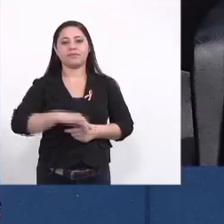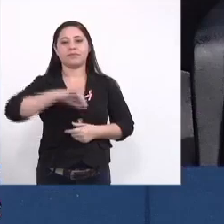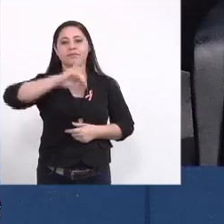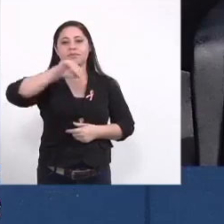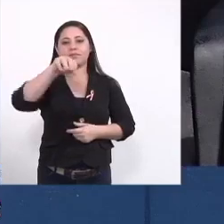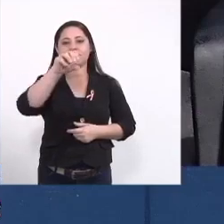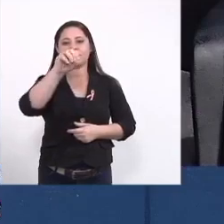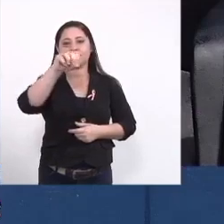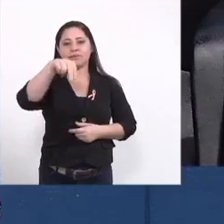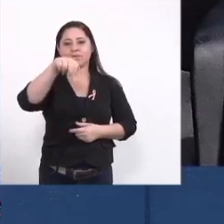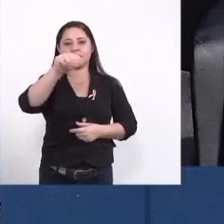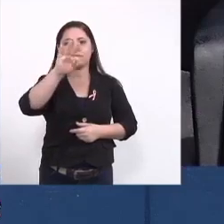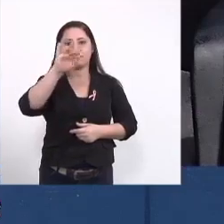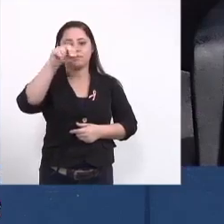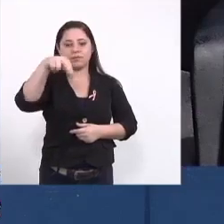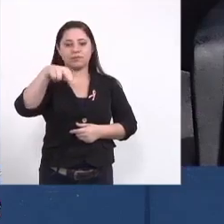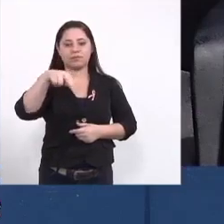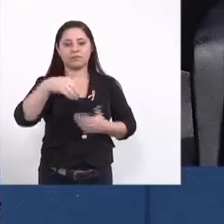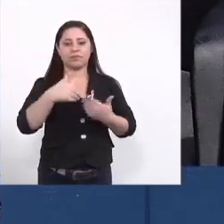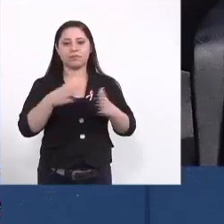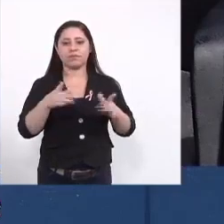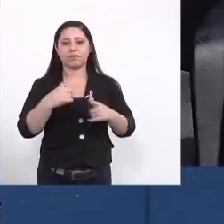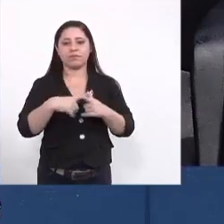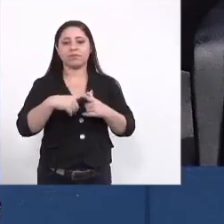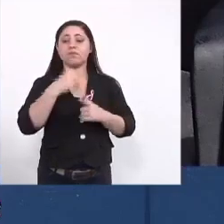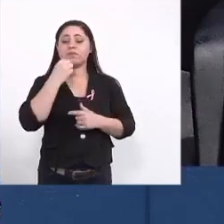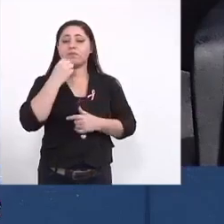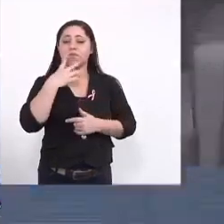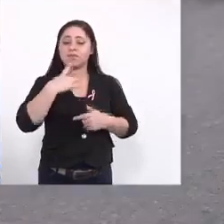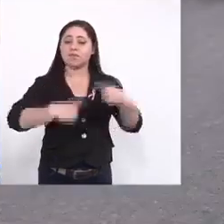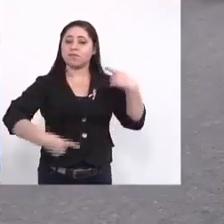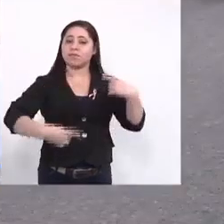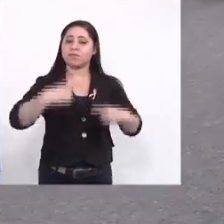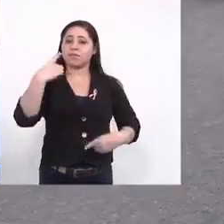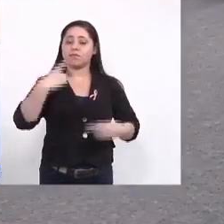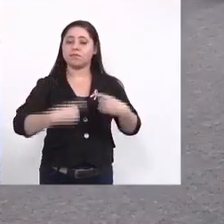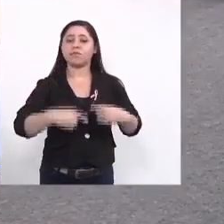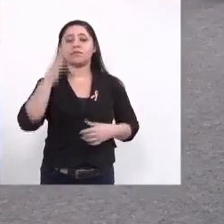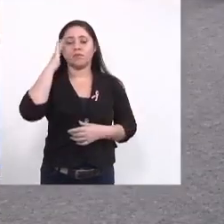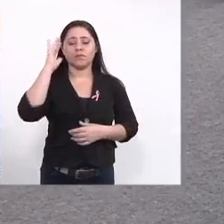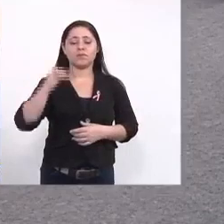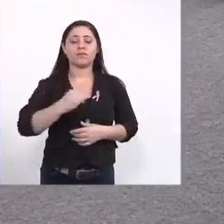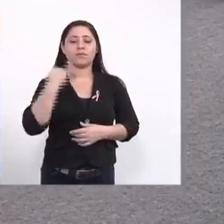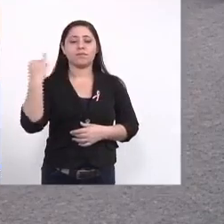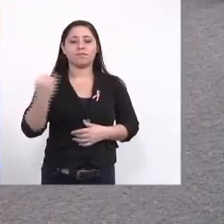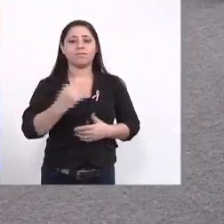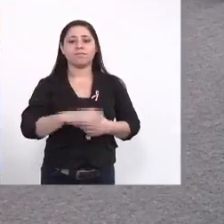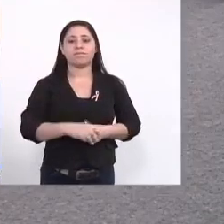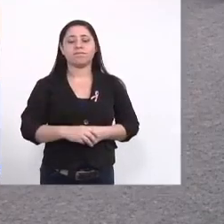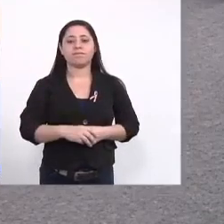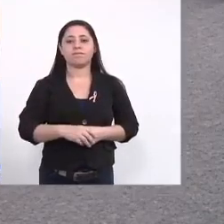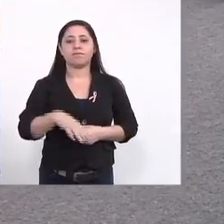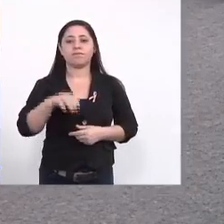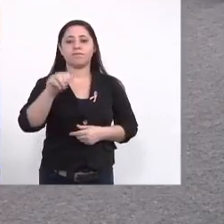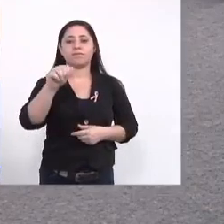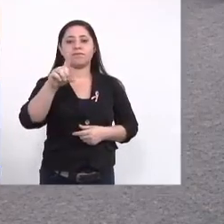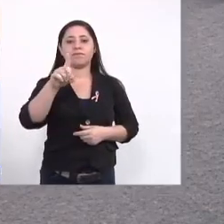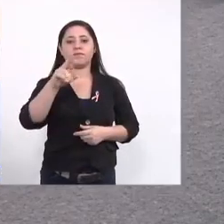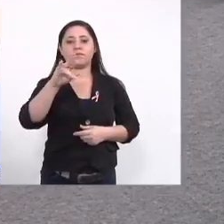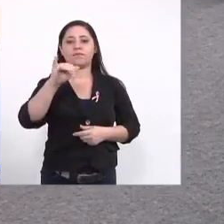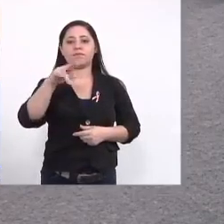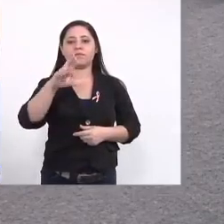queria agradecer por esse espaço porque é muito bom essa discussão sabe eu acho muito importante senhor Adriano eu